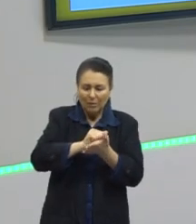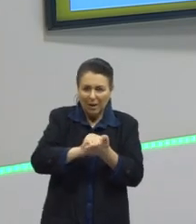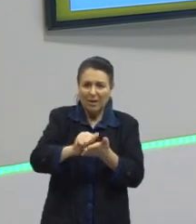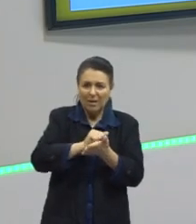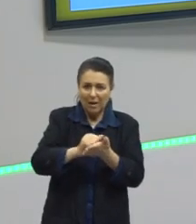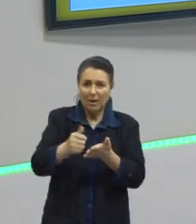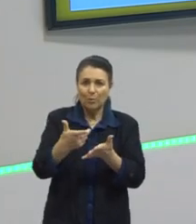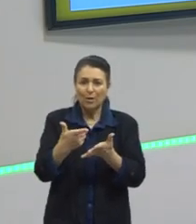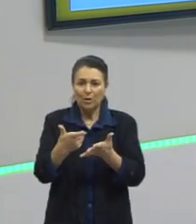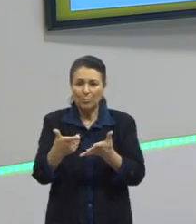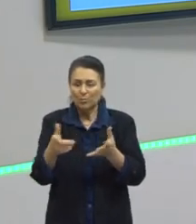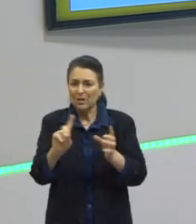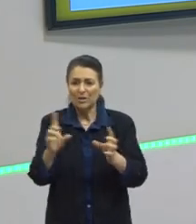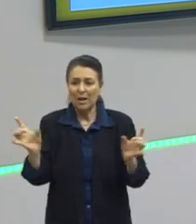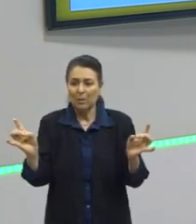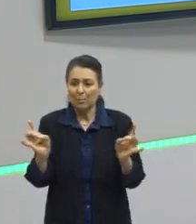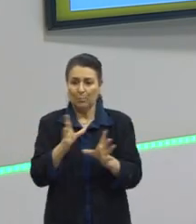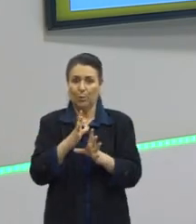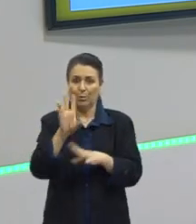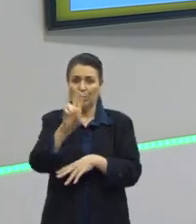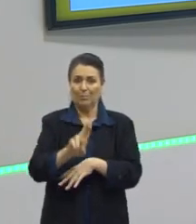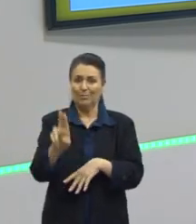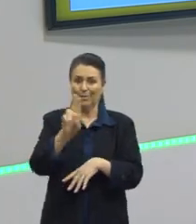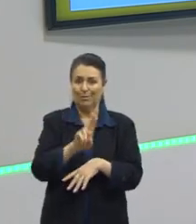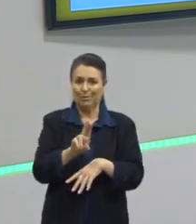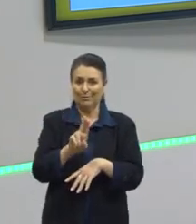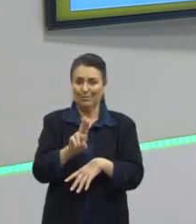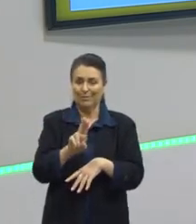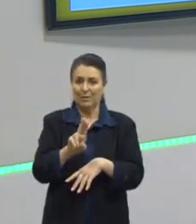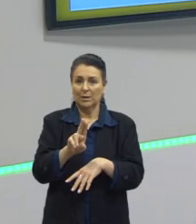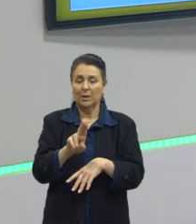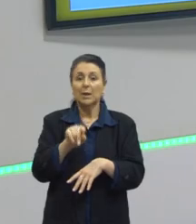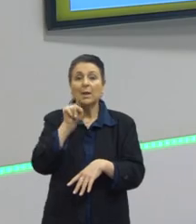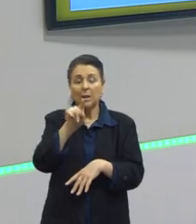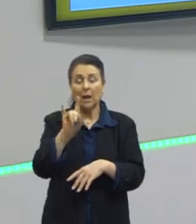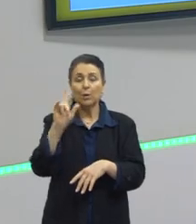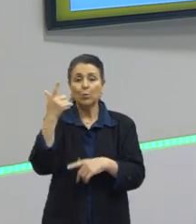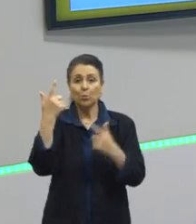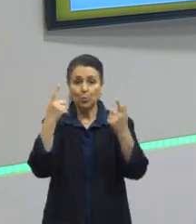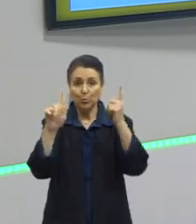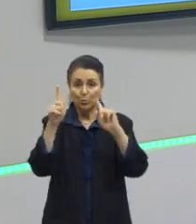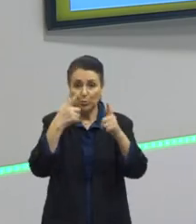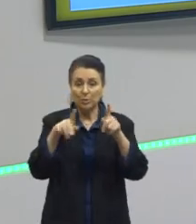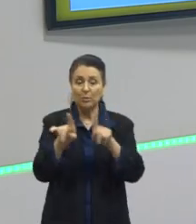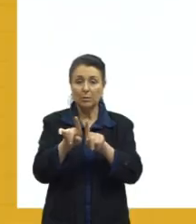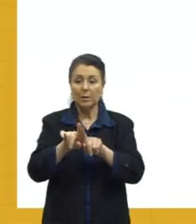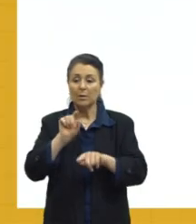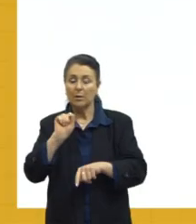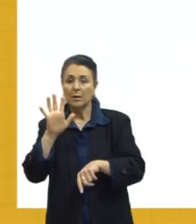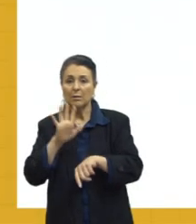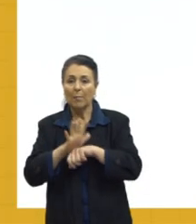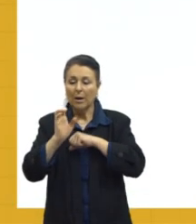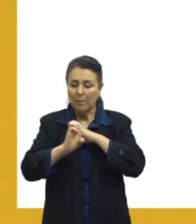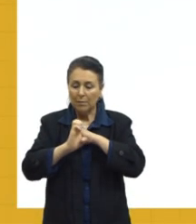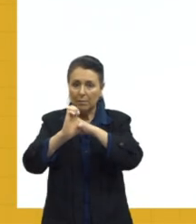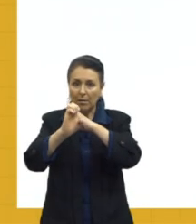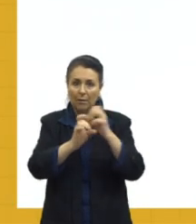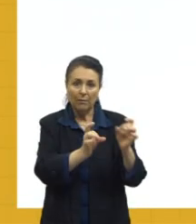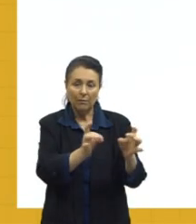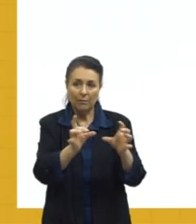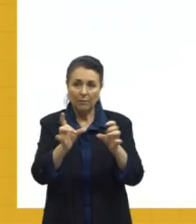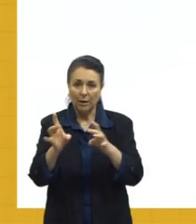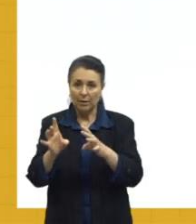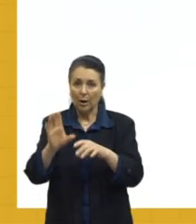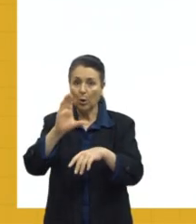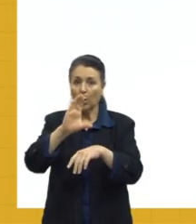beneficiamento que deveria, tá? E eles também, qual que é a, o que eles mais exportam, Zinco e cobre.